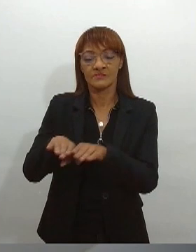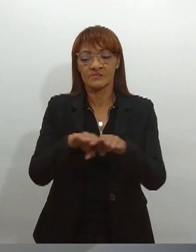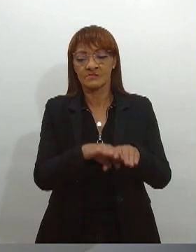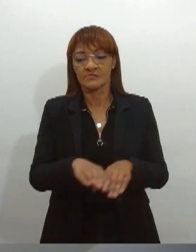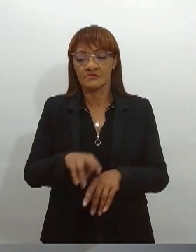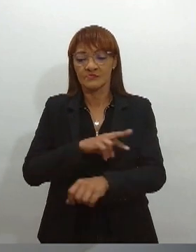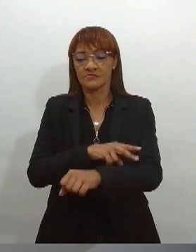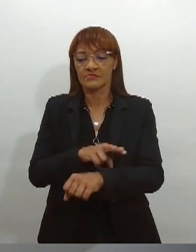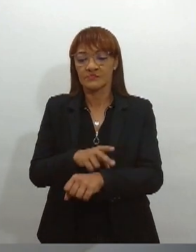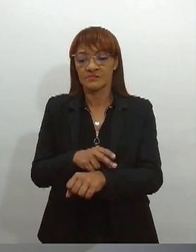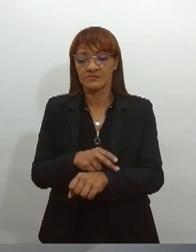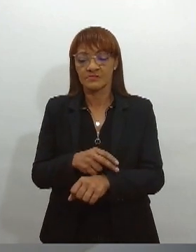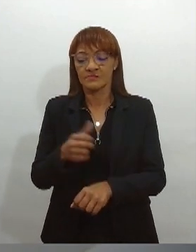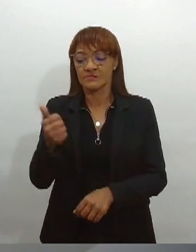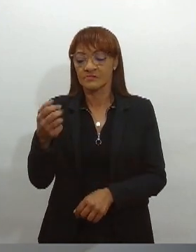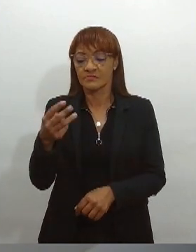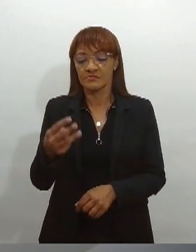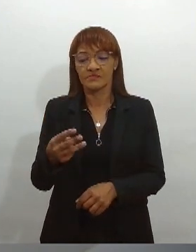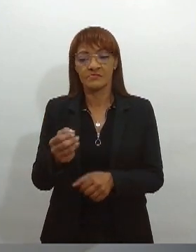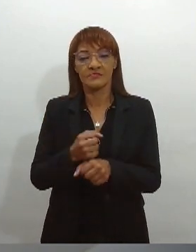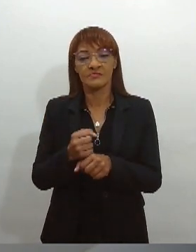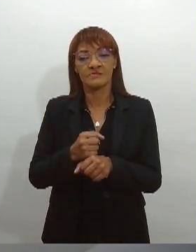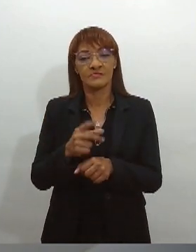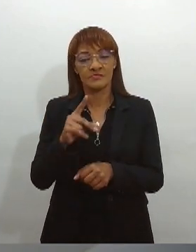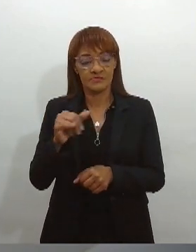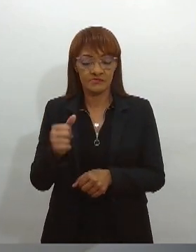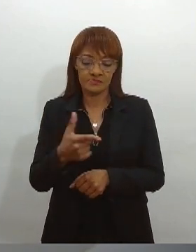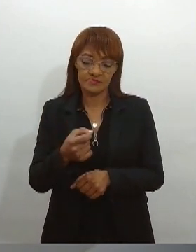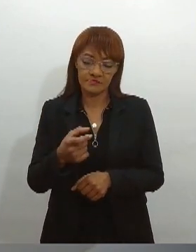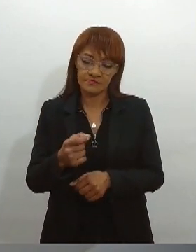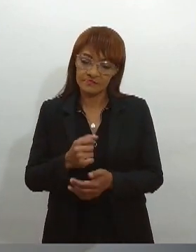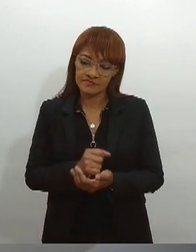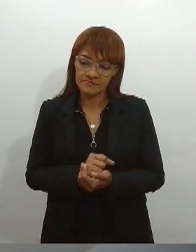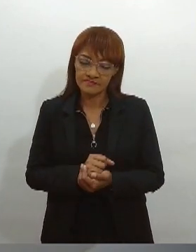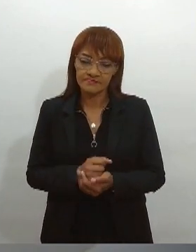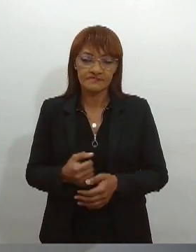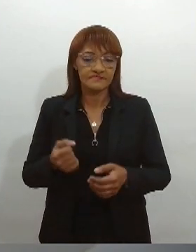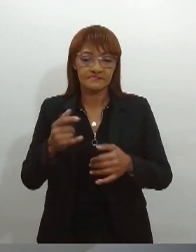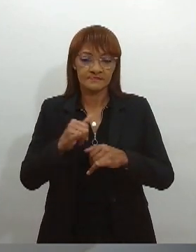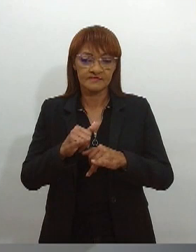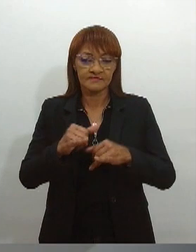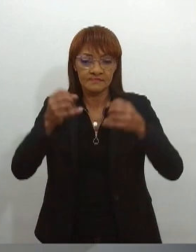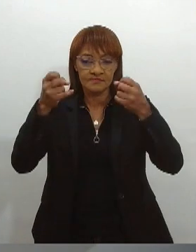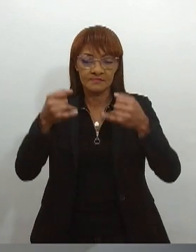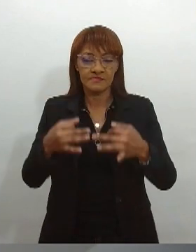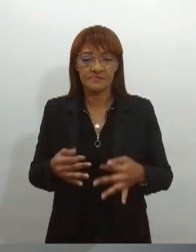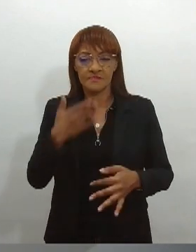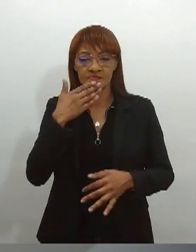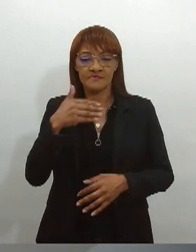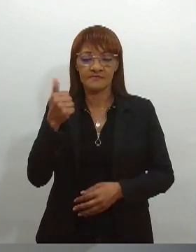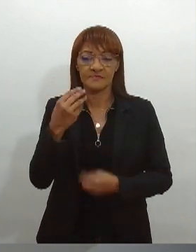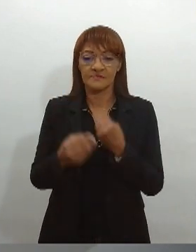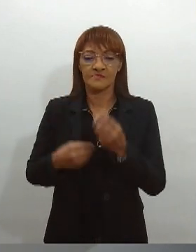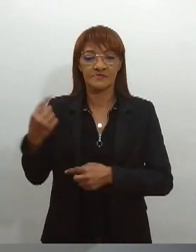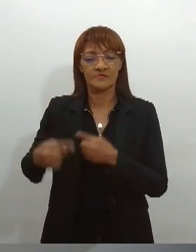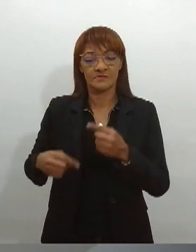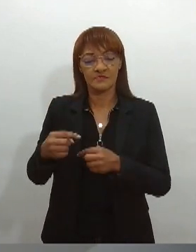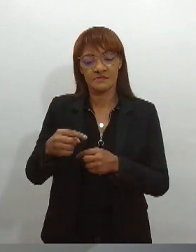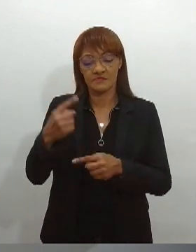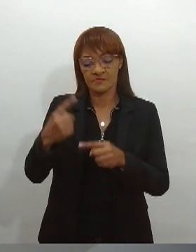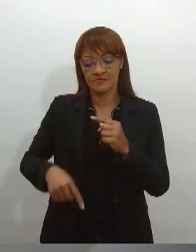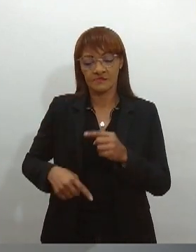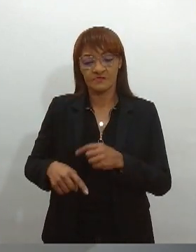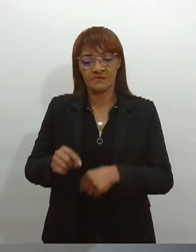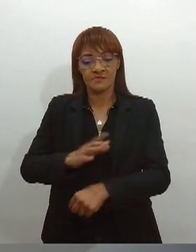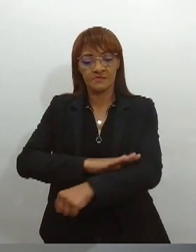anos no próximo dia 20. Para falar mais sobre essas e outras políticas públicas de combate ao racismo, eu converso a partir de agora com